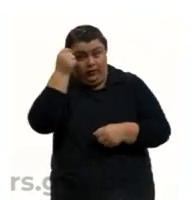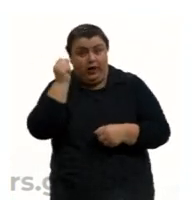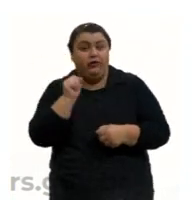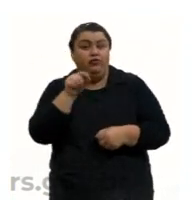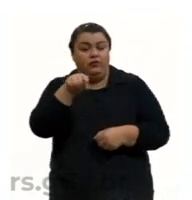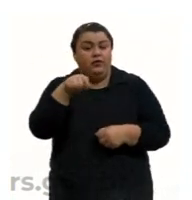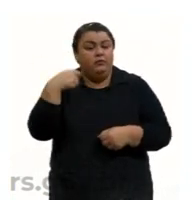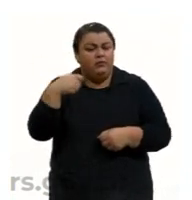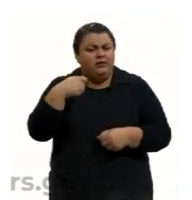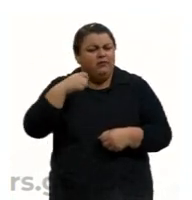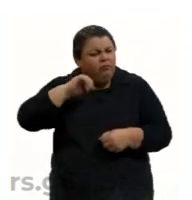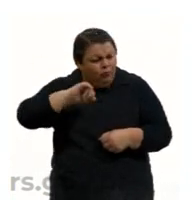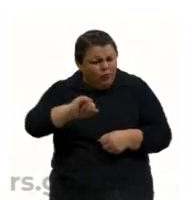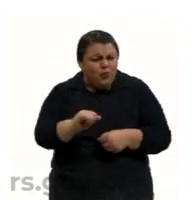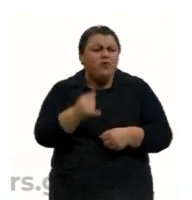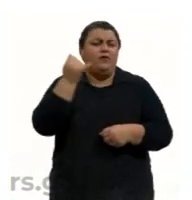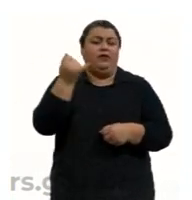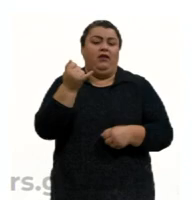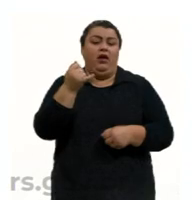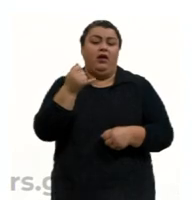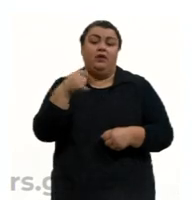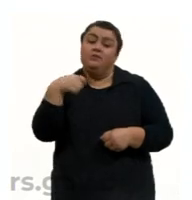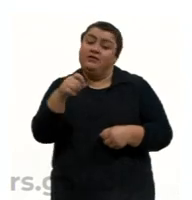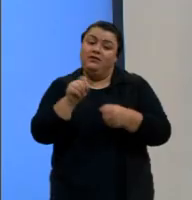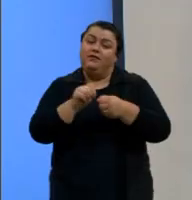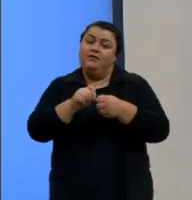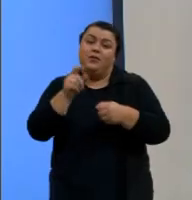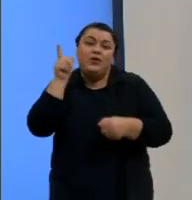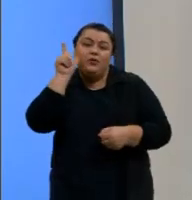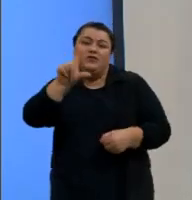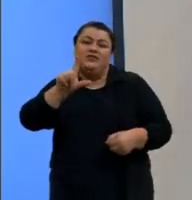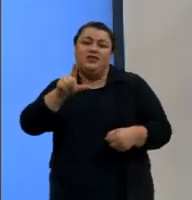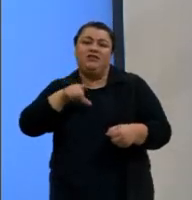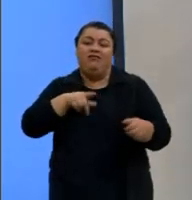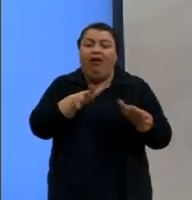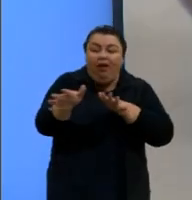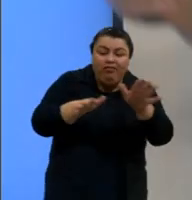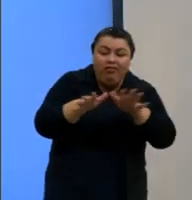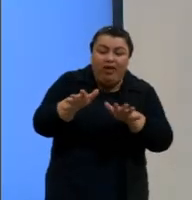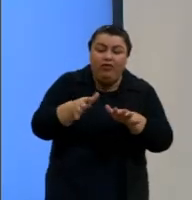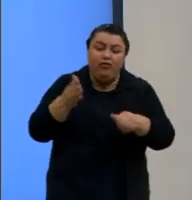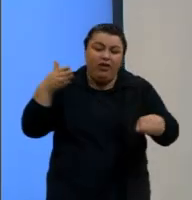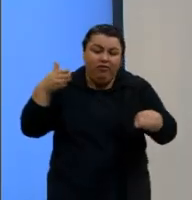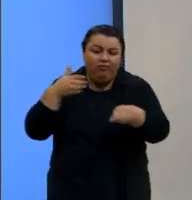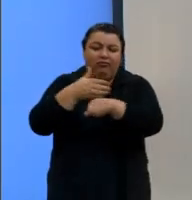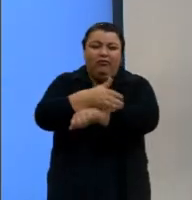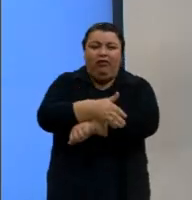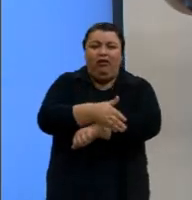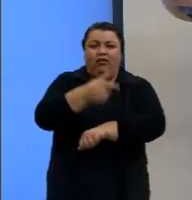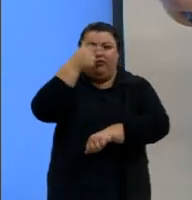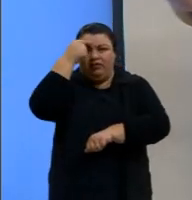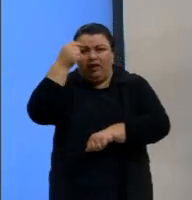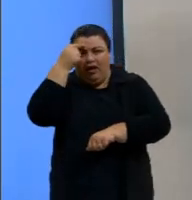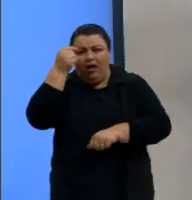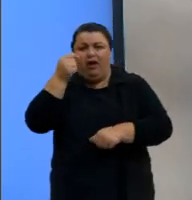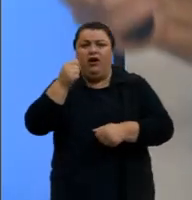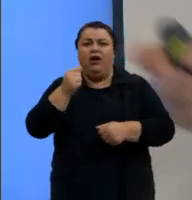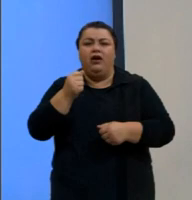e é necessário você fazer para ter acesso a esse curso superior e essa série de